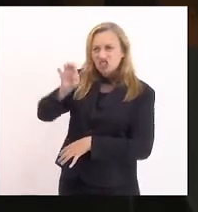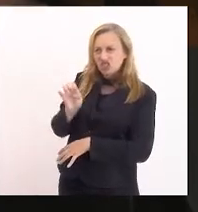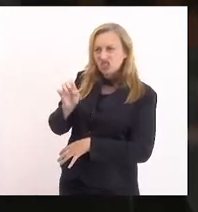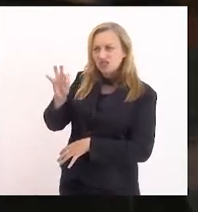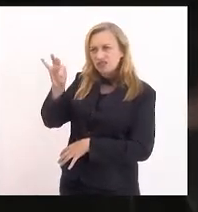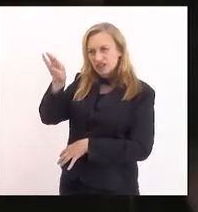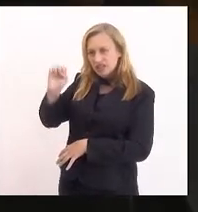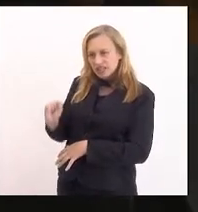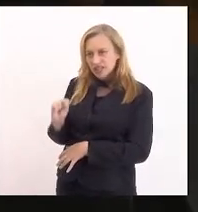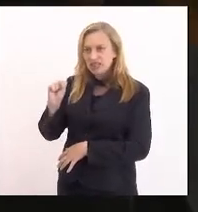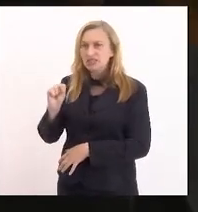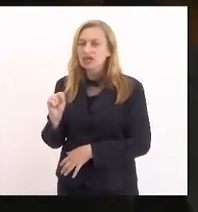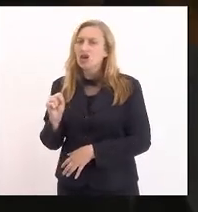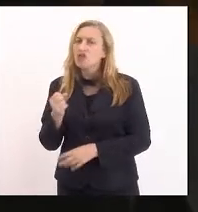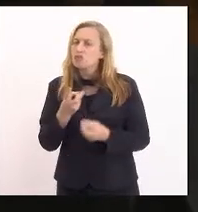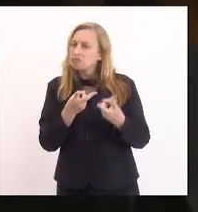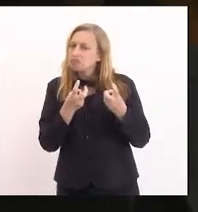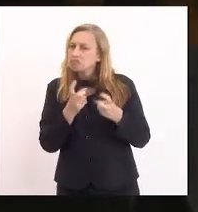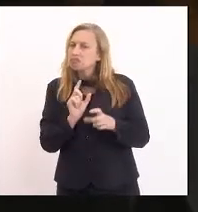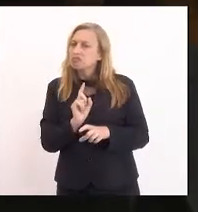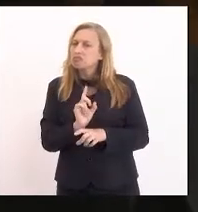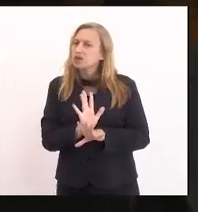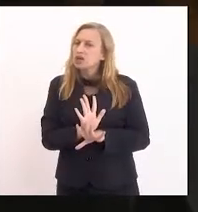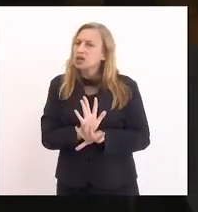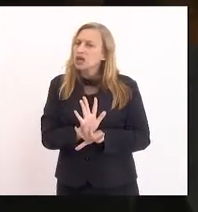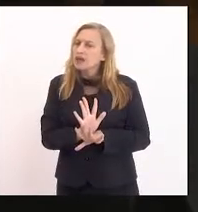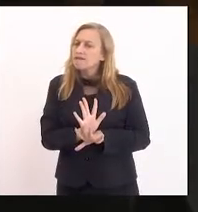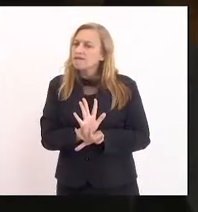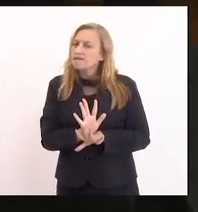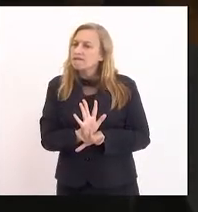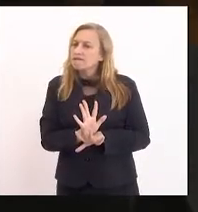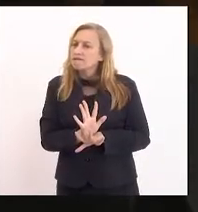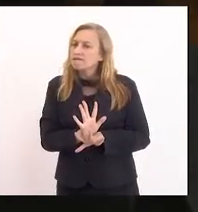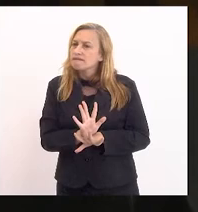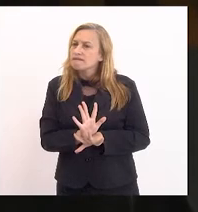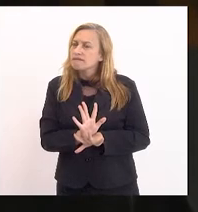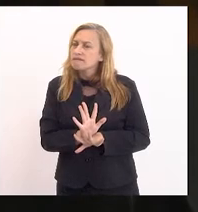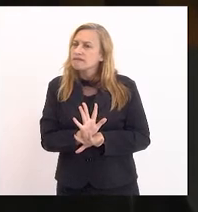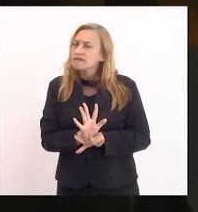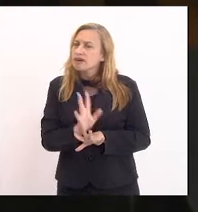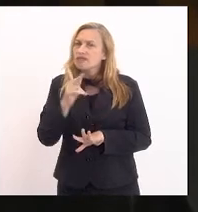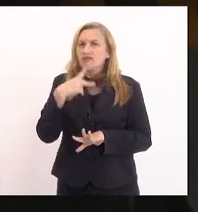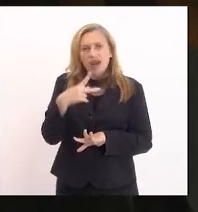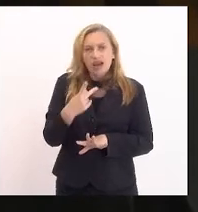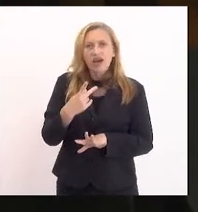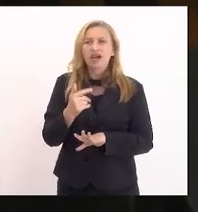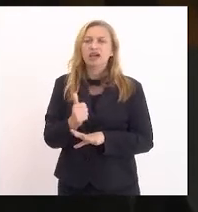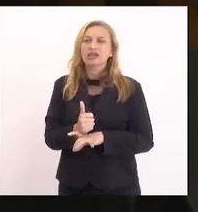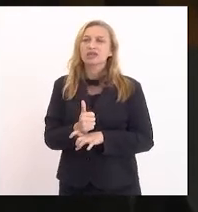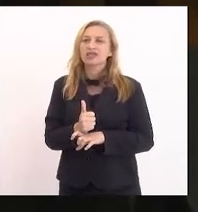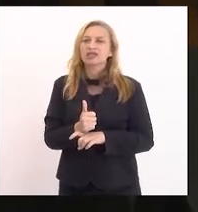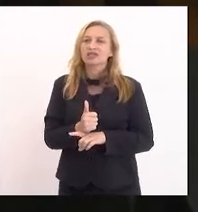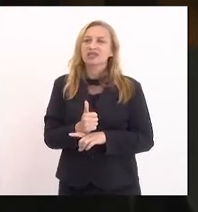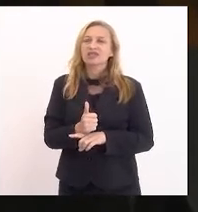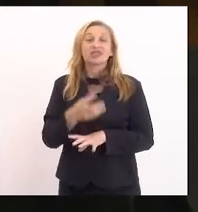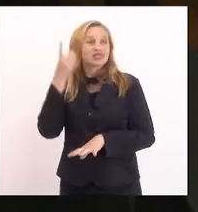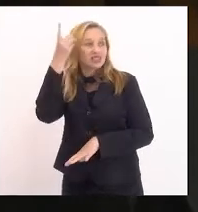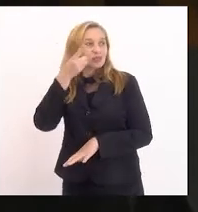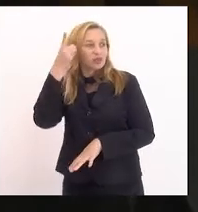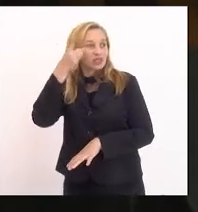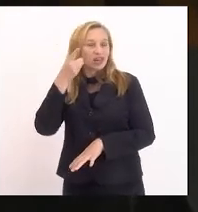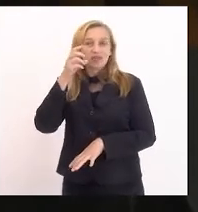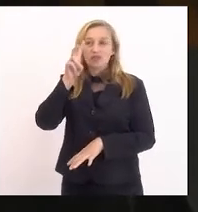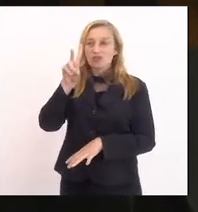aqui no plenário, fico inclinado, porém, a tratar, deputado Val,